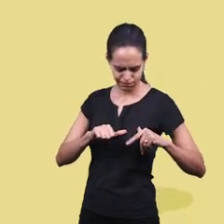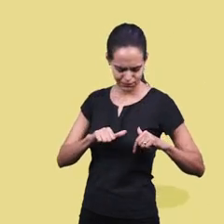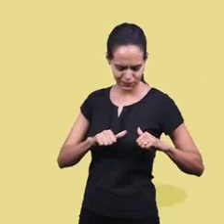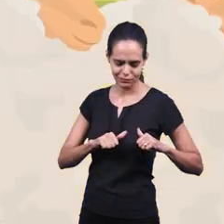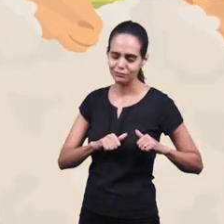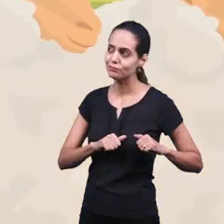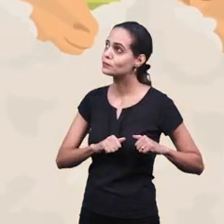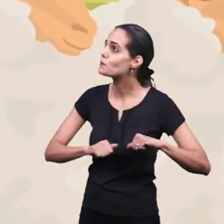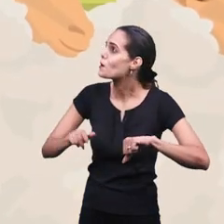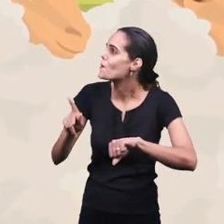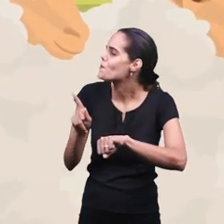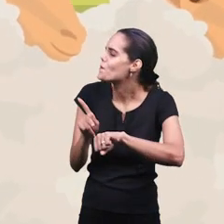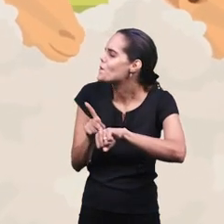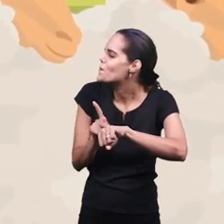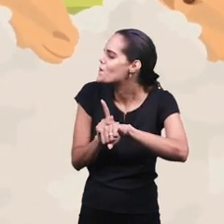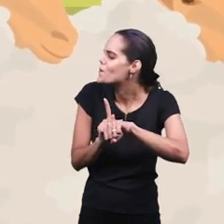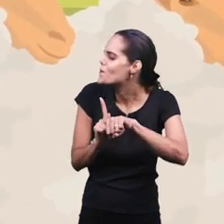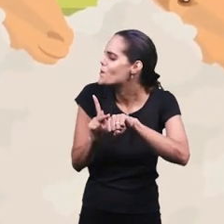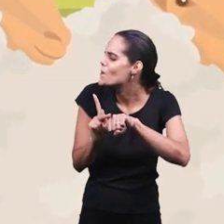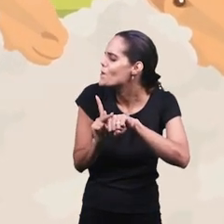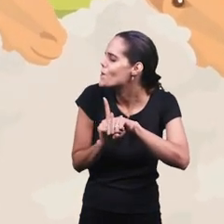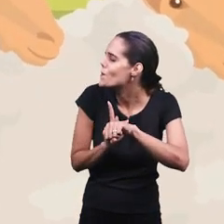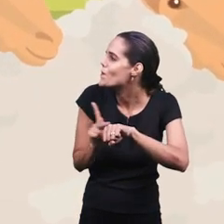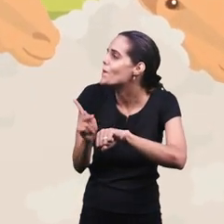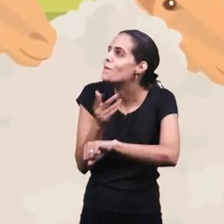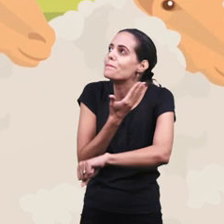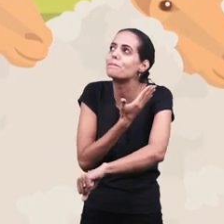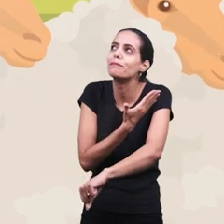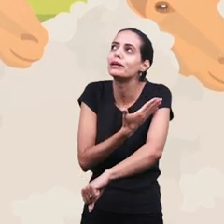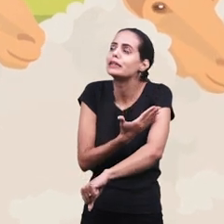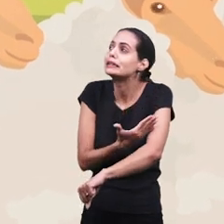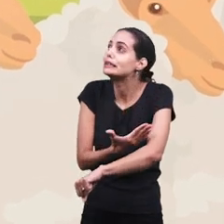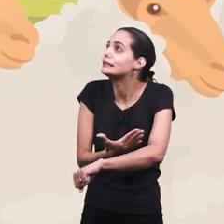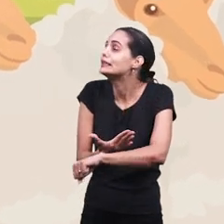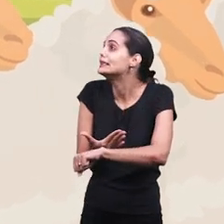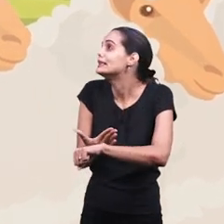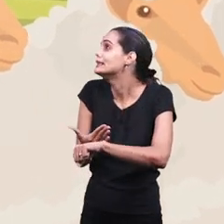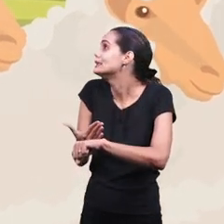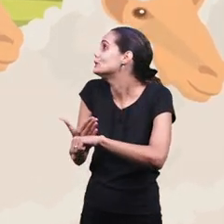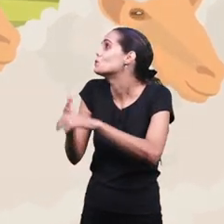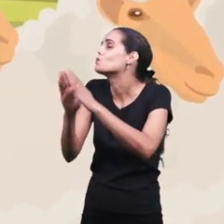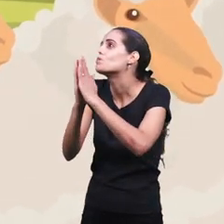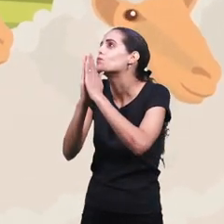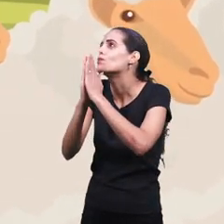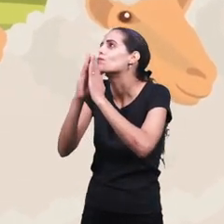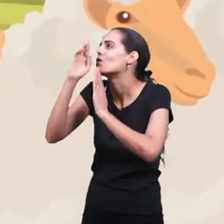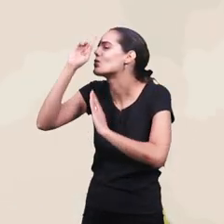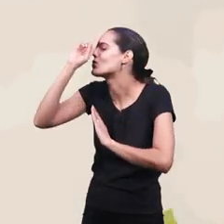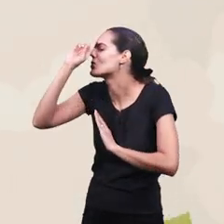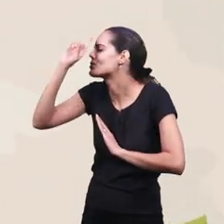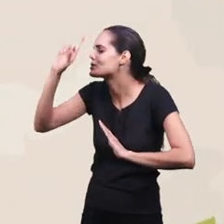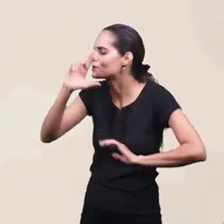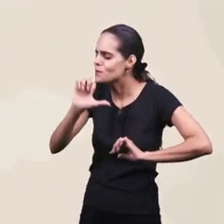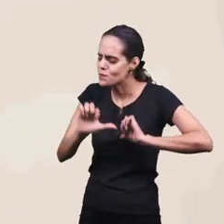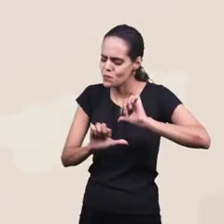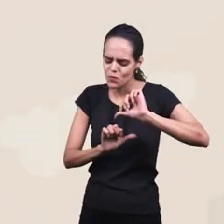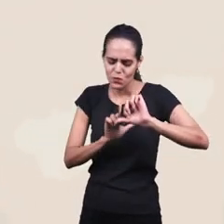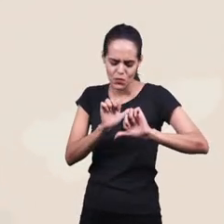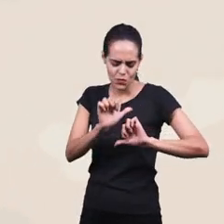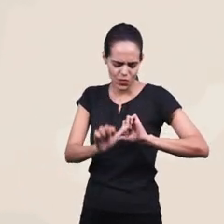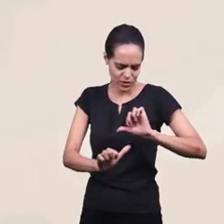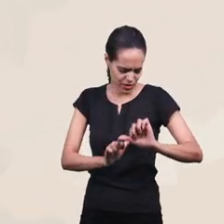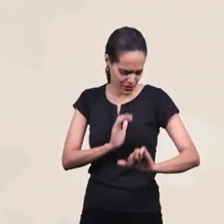Como a branca lã Torna o